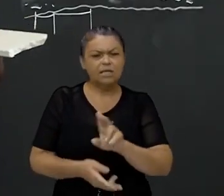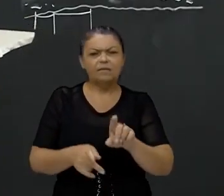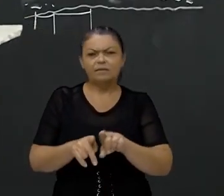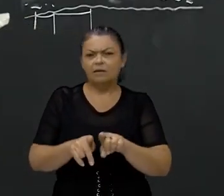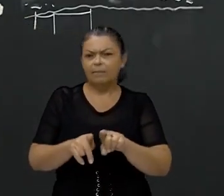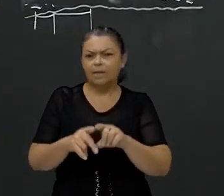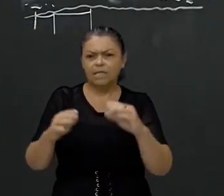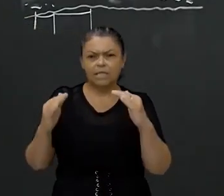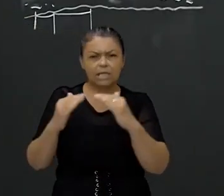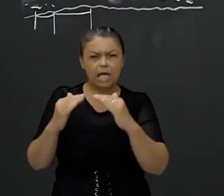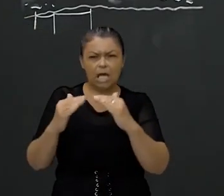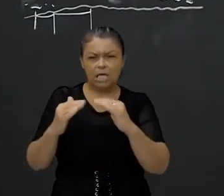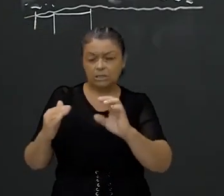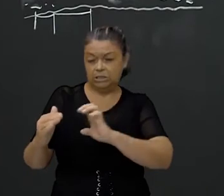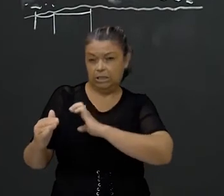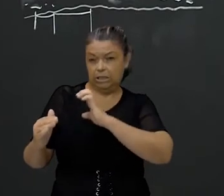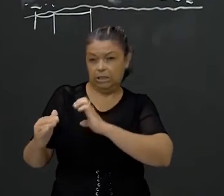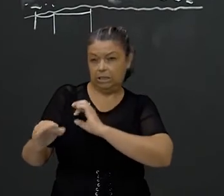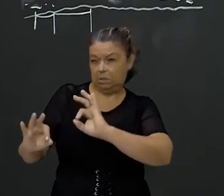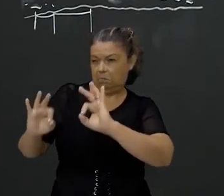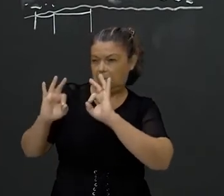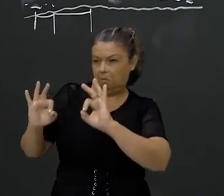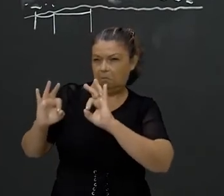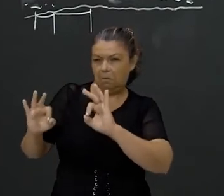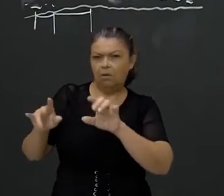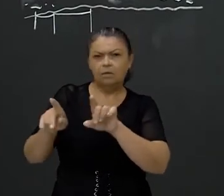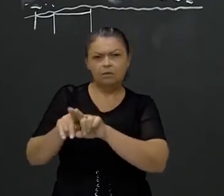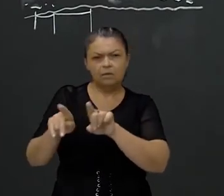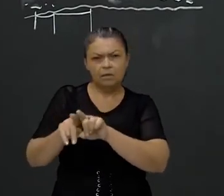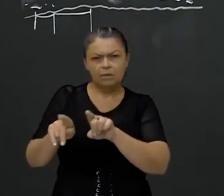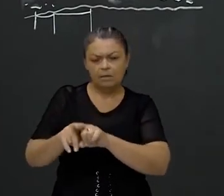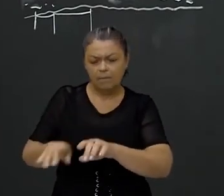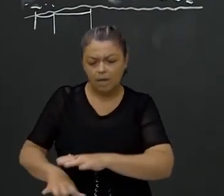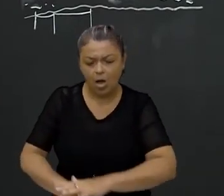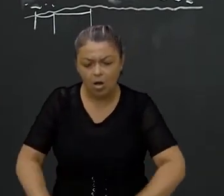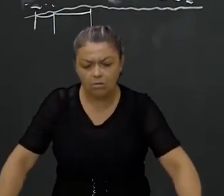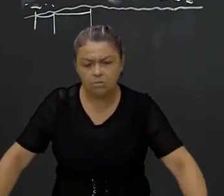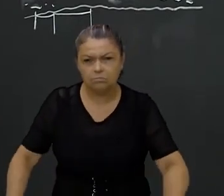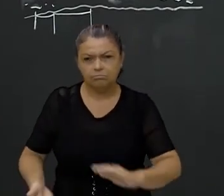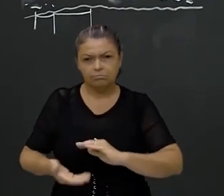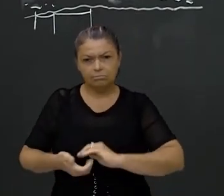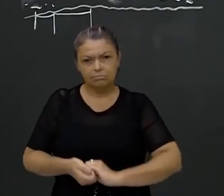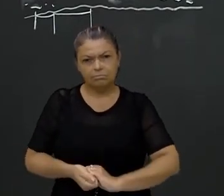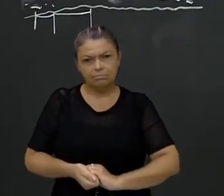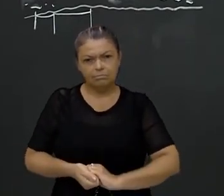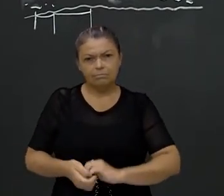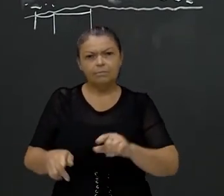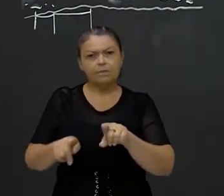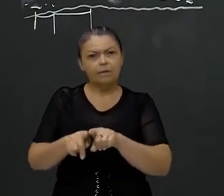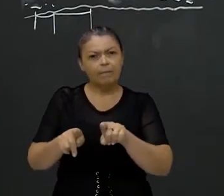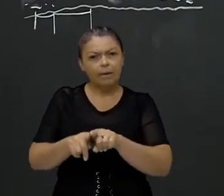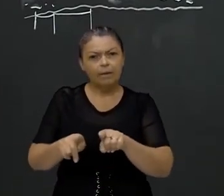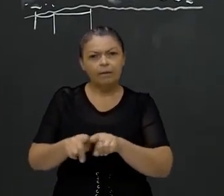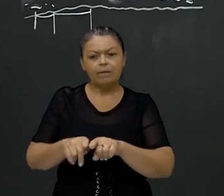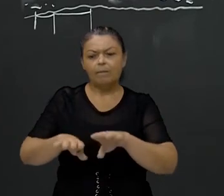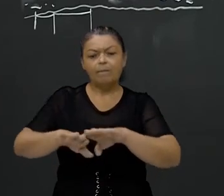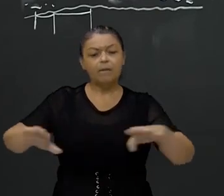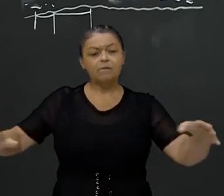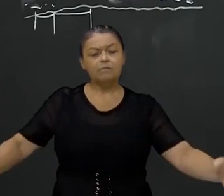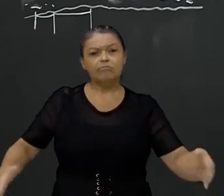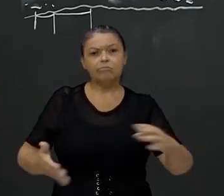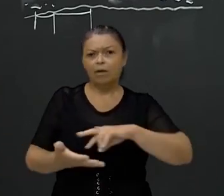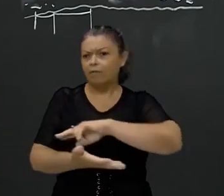casa, batente, tem de várias cores também. É um exemplo de uma rocha metamórfica. Fruto aí da